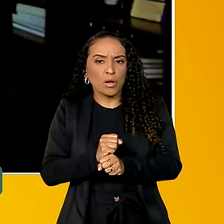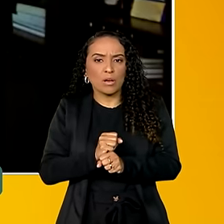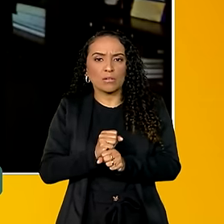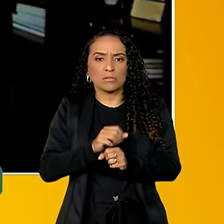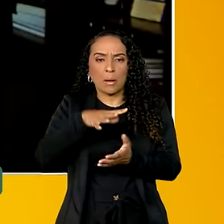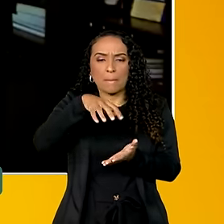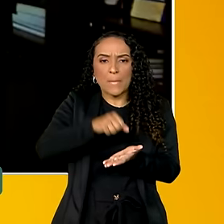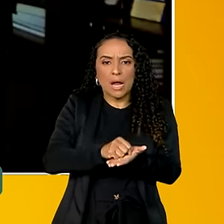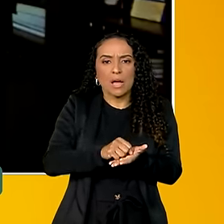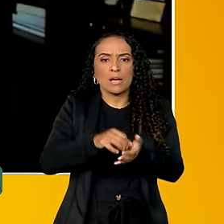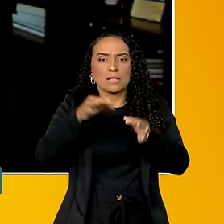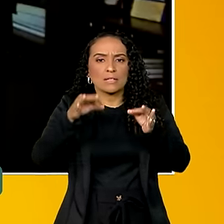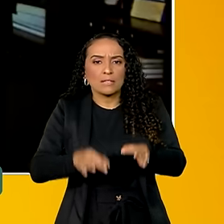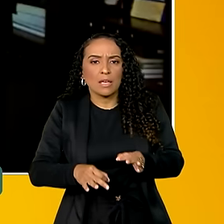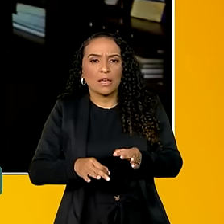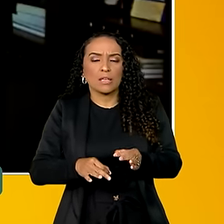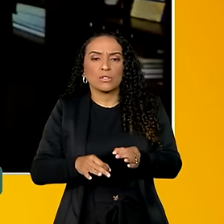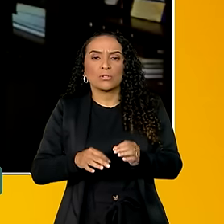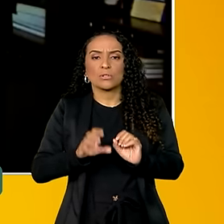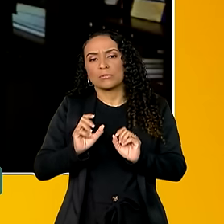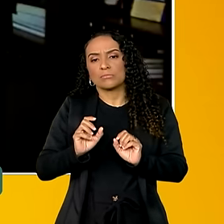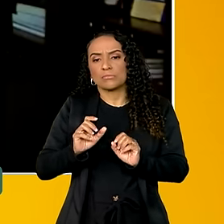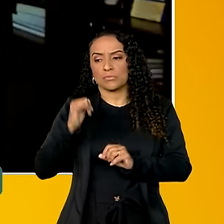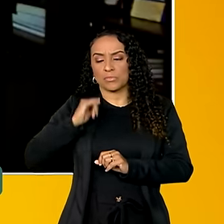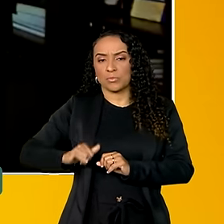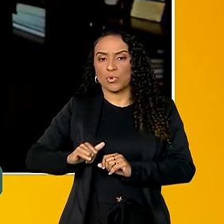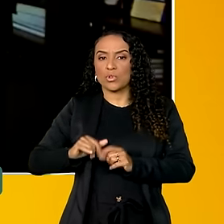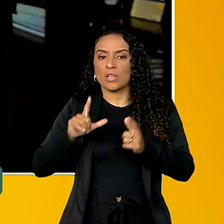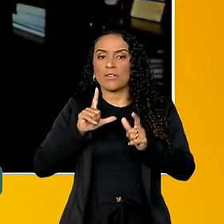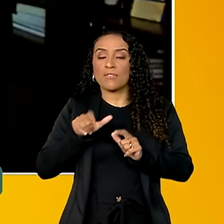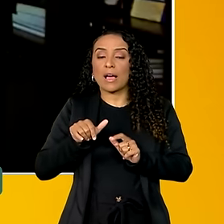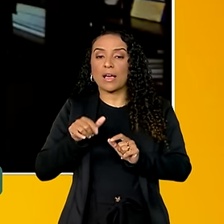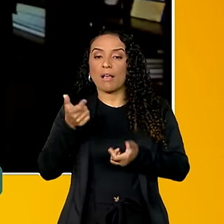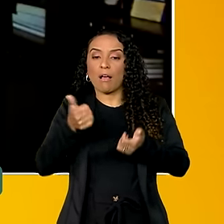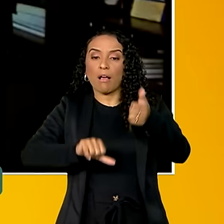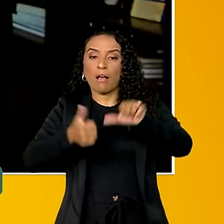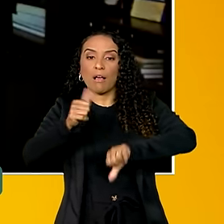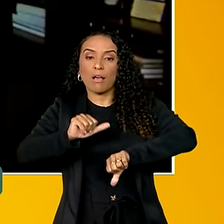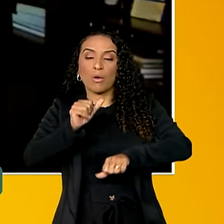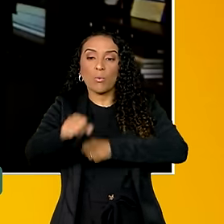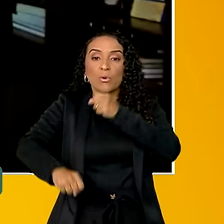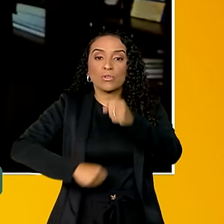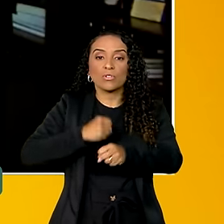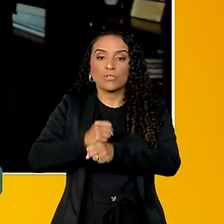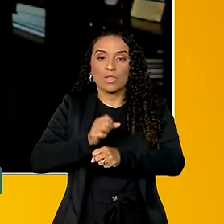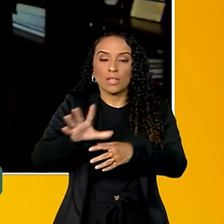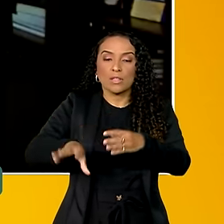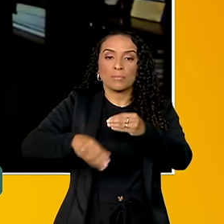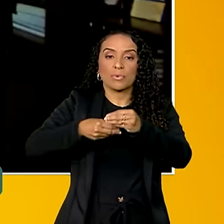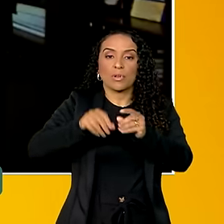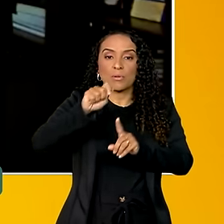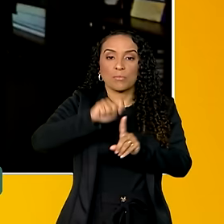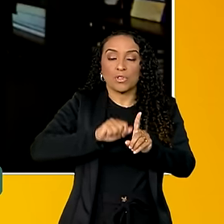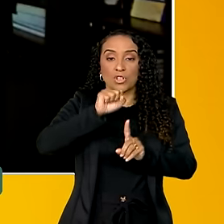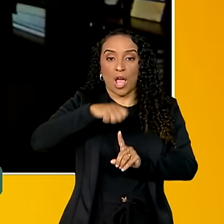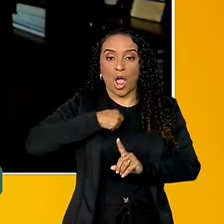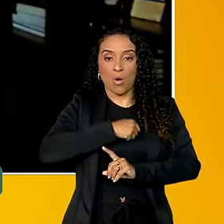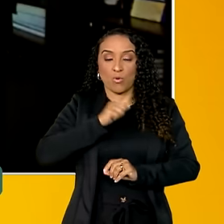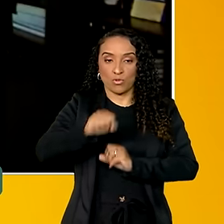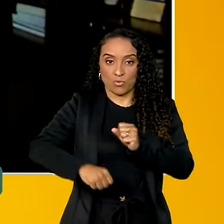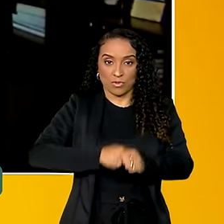aplicações. Essas bolsas serão julgadas no começo do ano que vem e serão implementadas a partir de agosto do ano que vem.